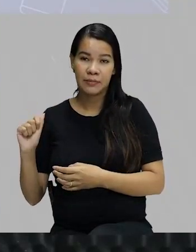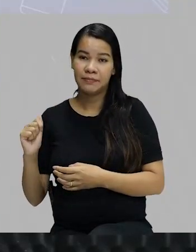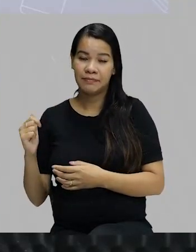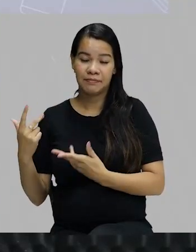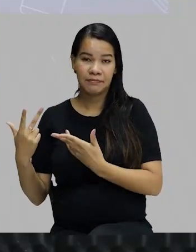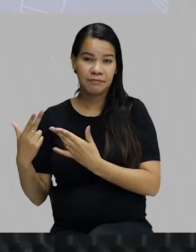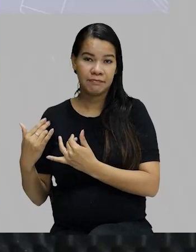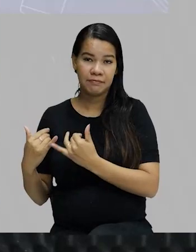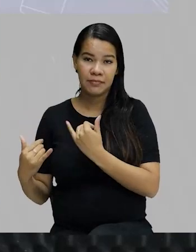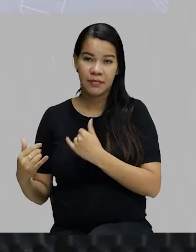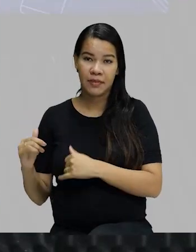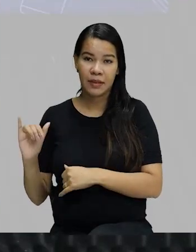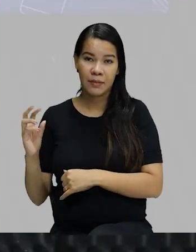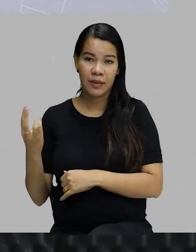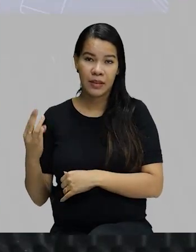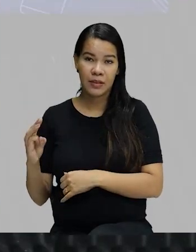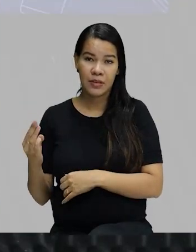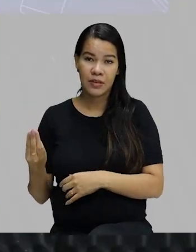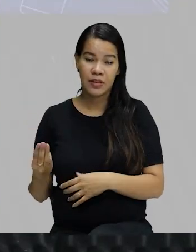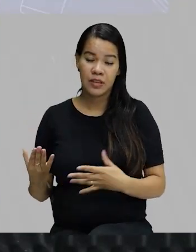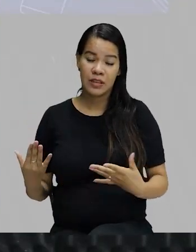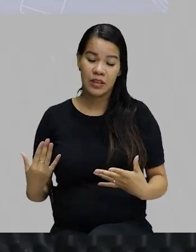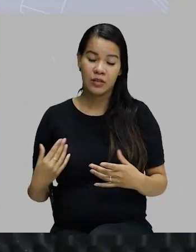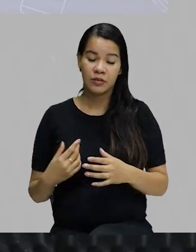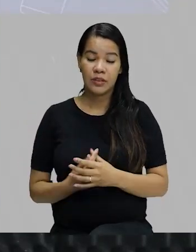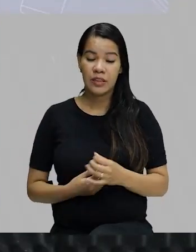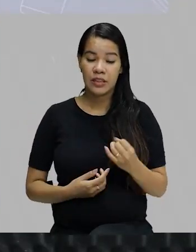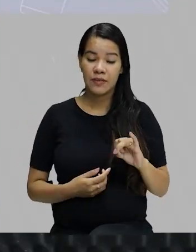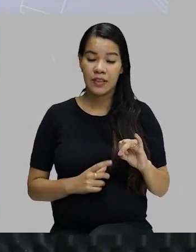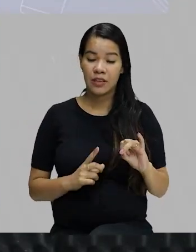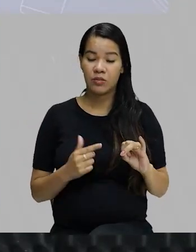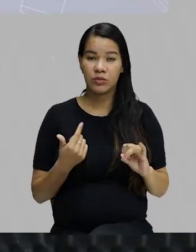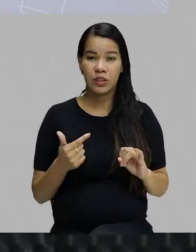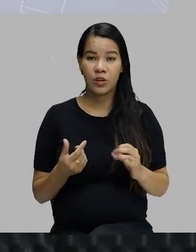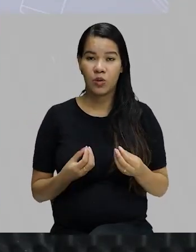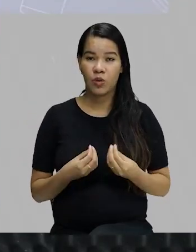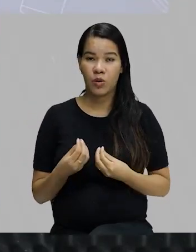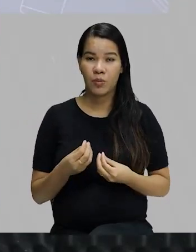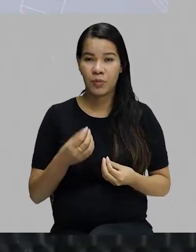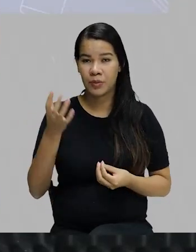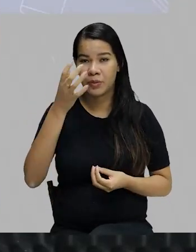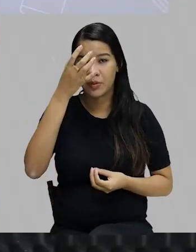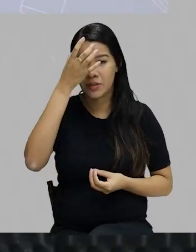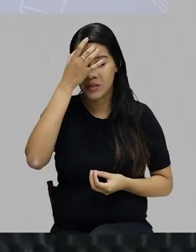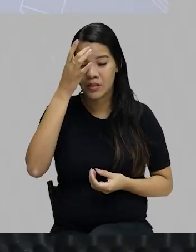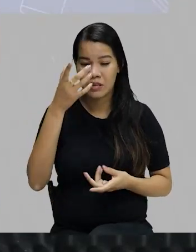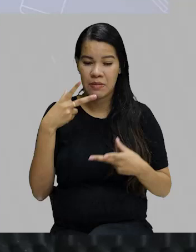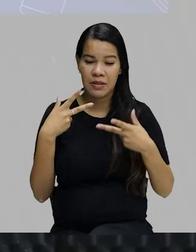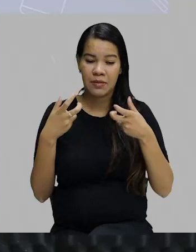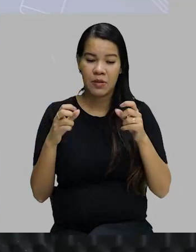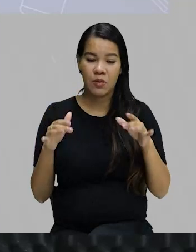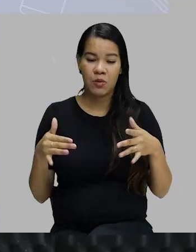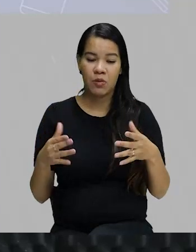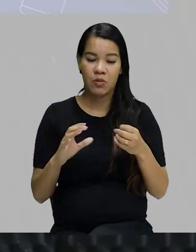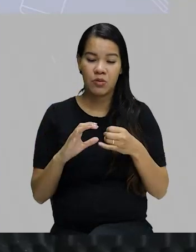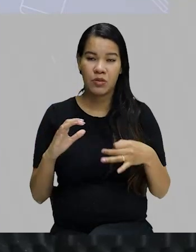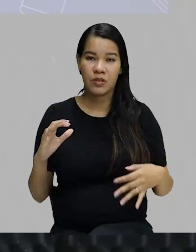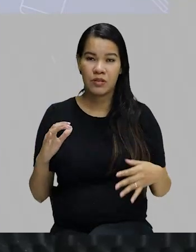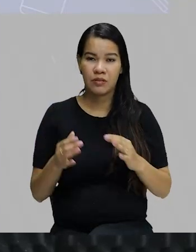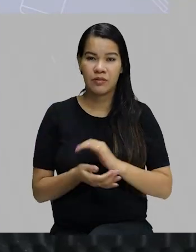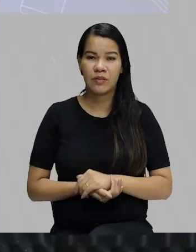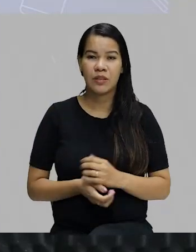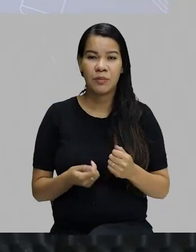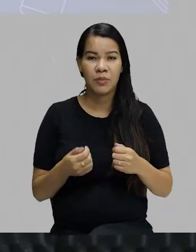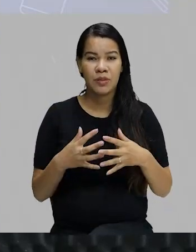identificar a conjugação daquele verbo, você pode se atrapalhar na construção de frases,